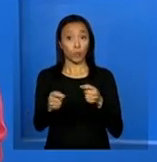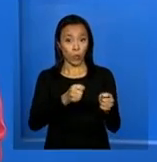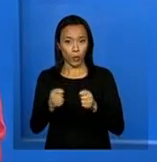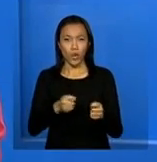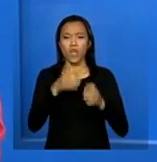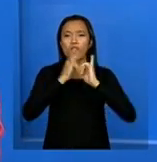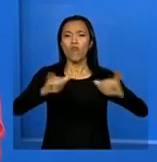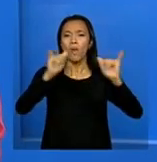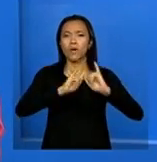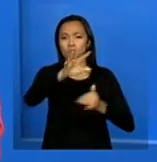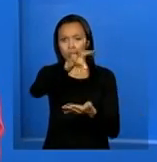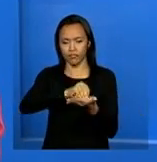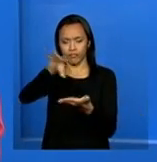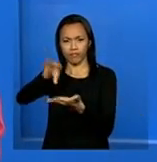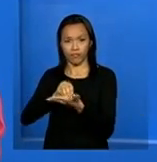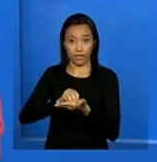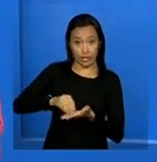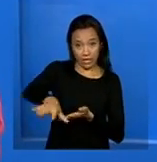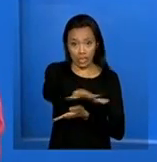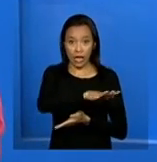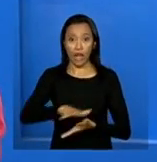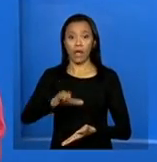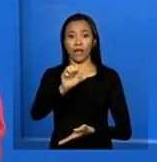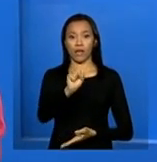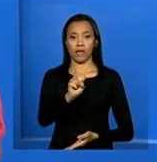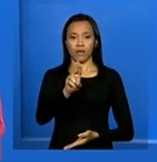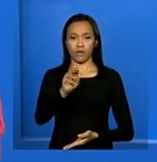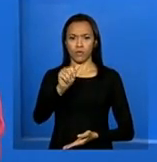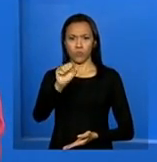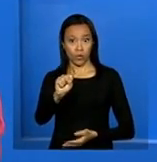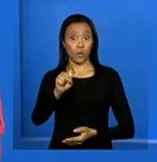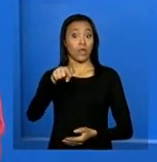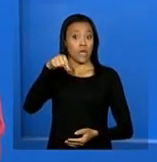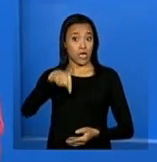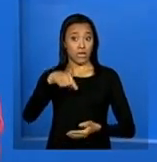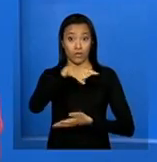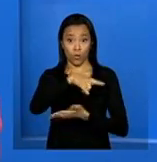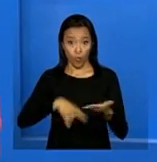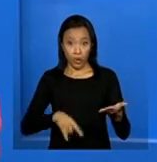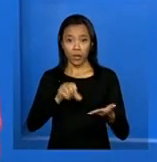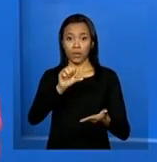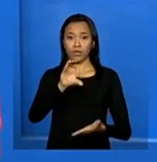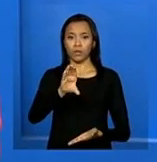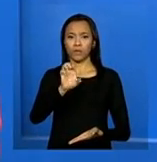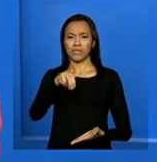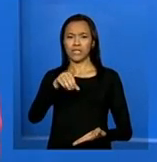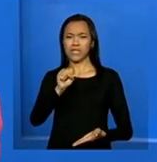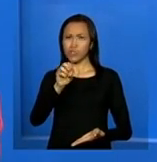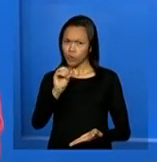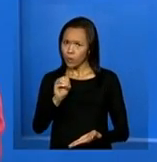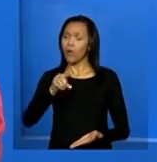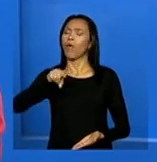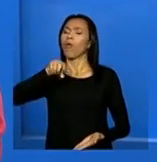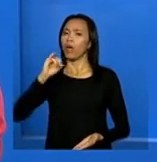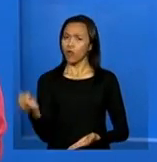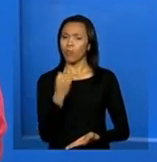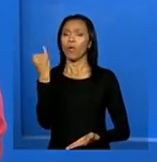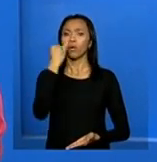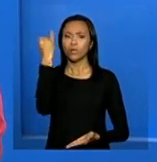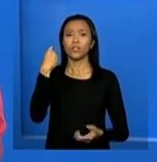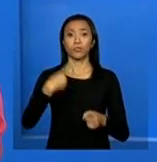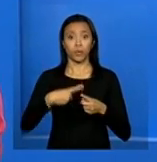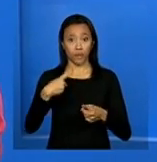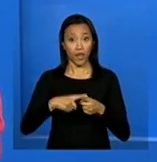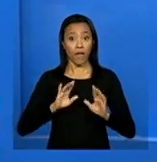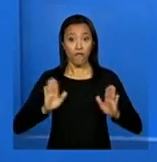Sistema Único de Assistência Social. O Censo é muito importante, ele gera os dados relacionados ao Sistema Único de